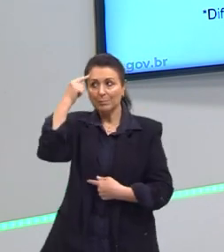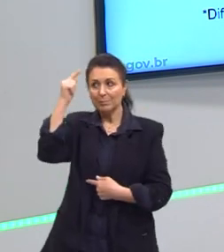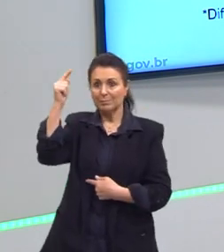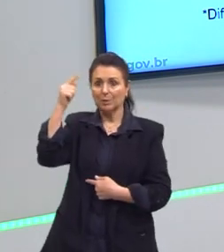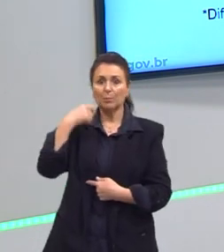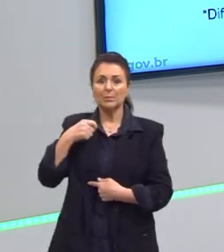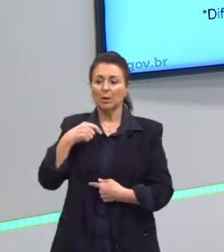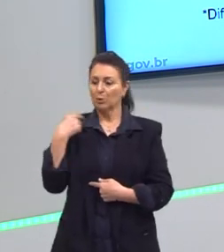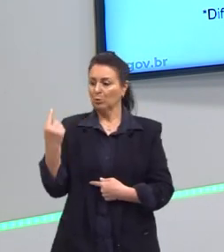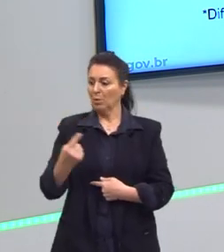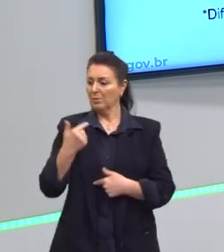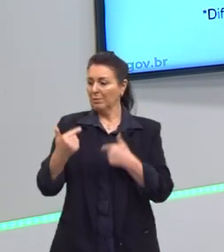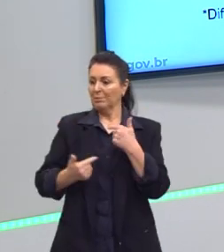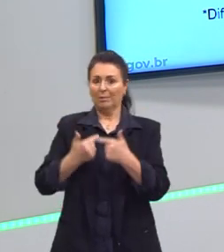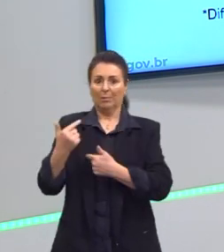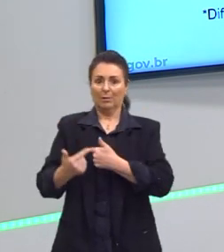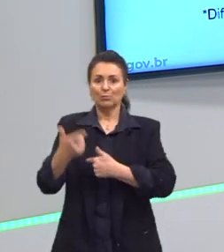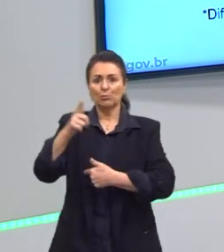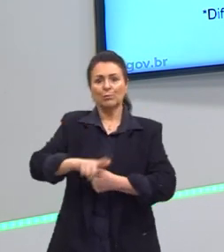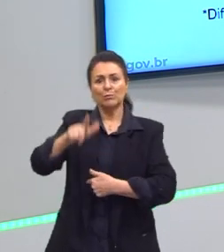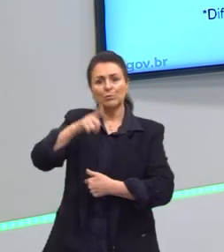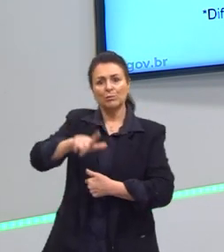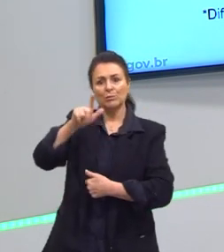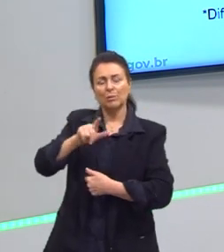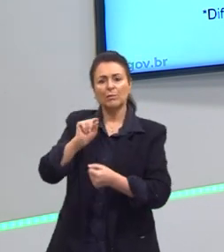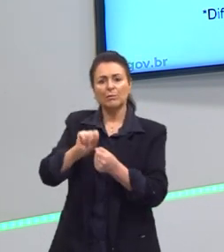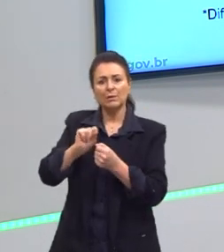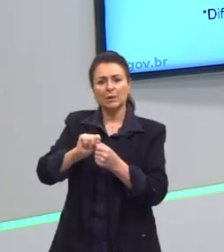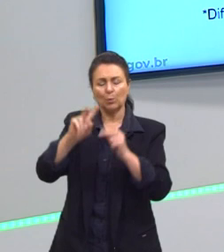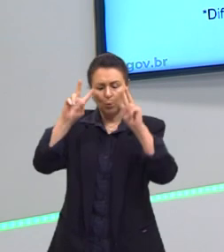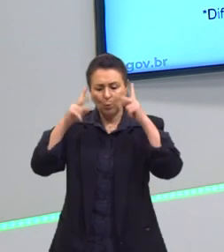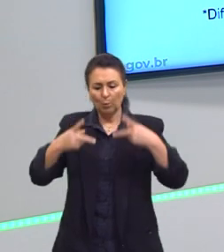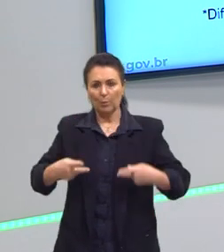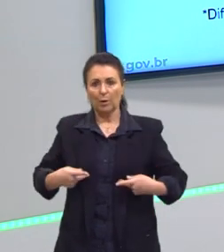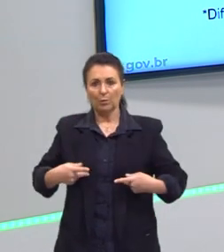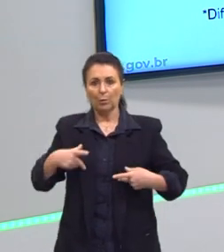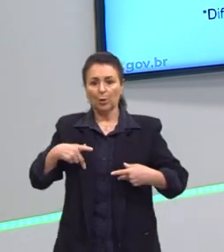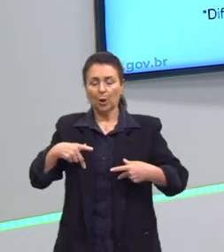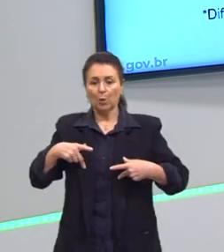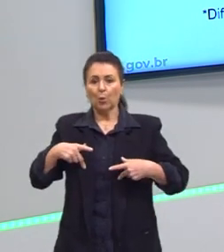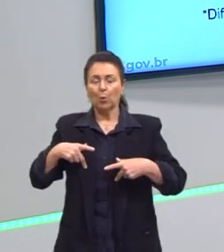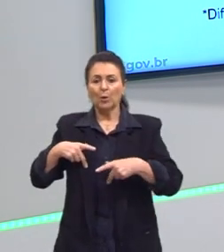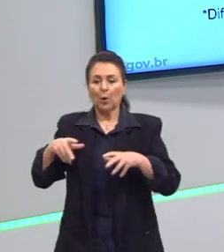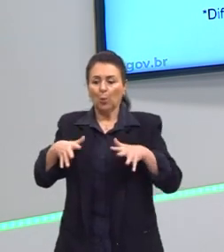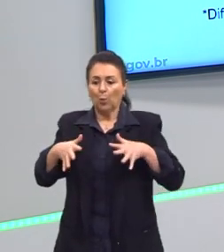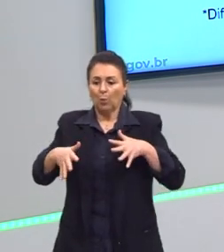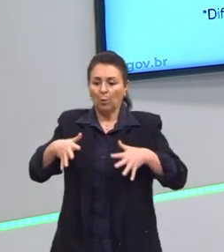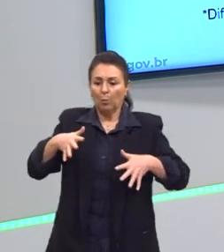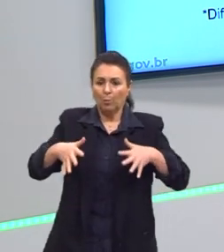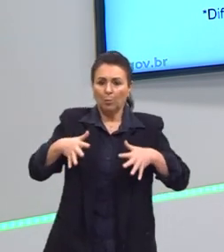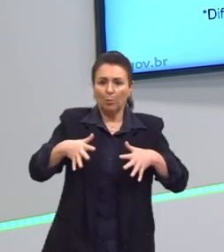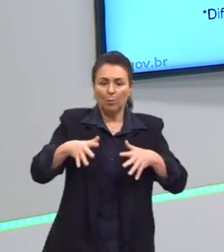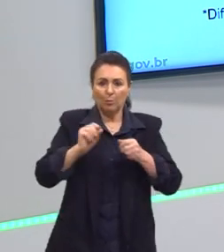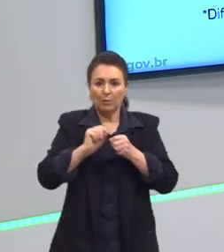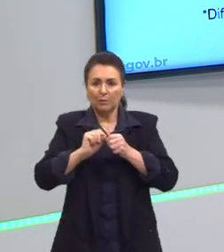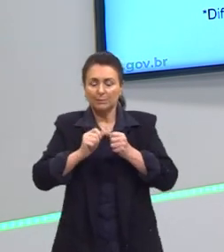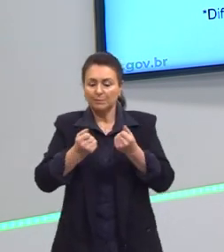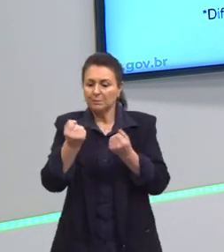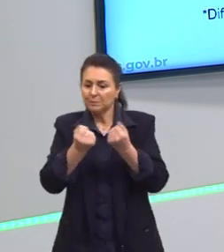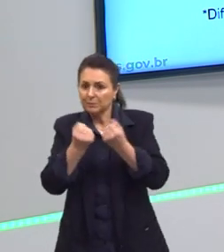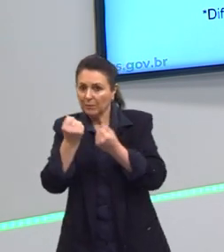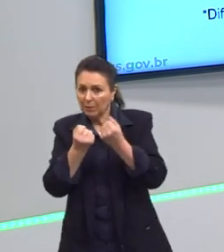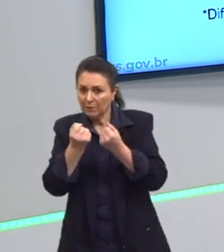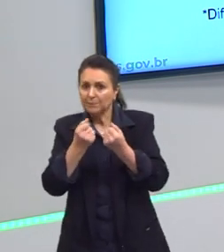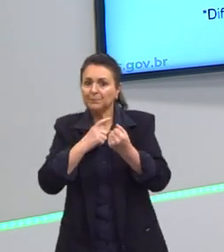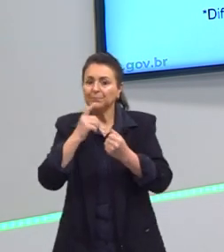necessidade de algo repetitivo o ser humano fazer. O robô, na fabricação de automóveis, faz esse processo